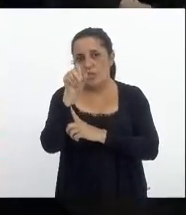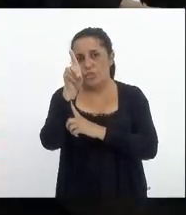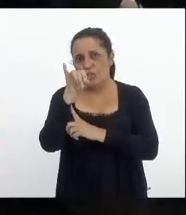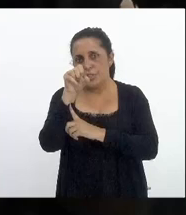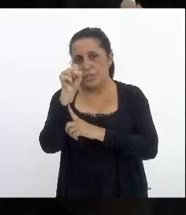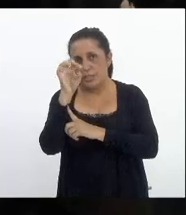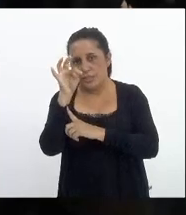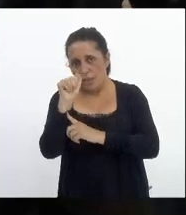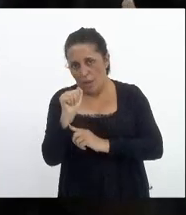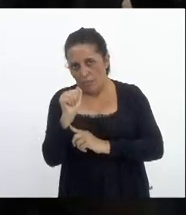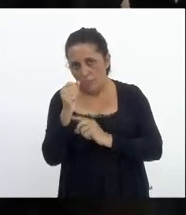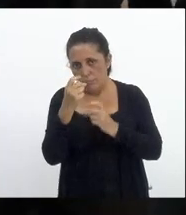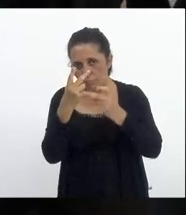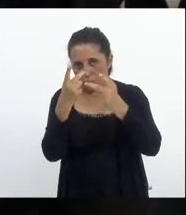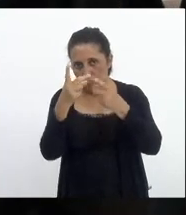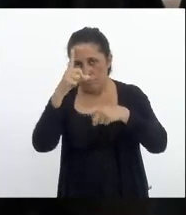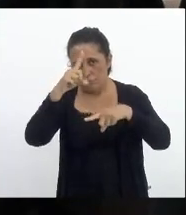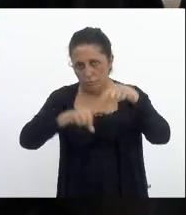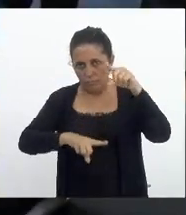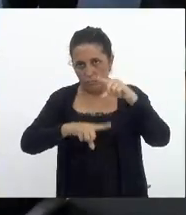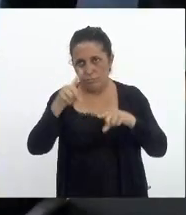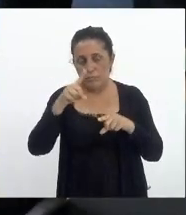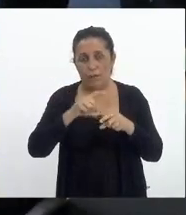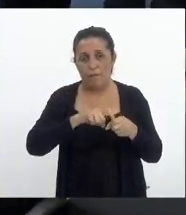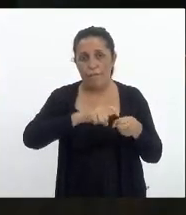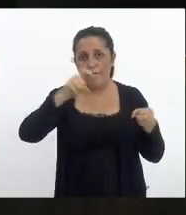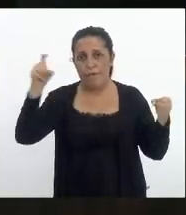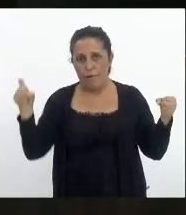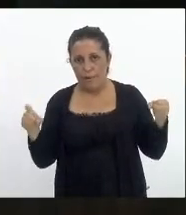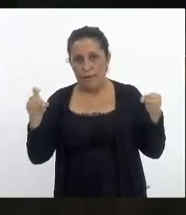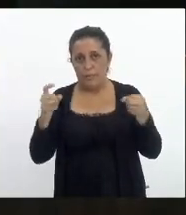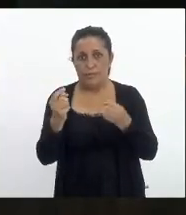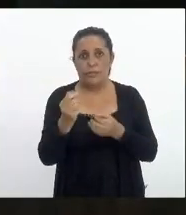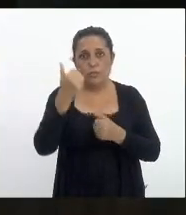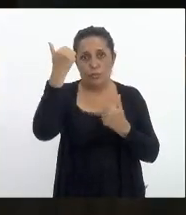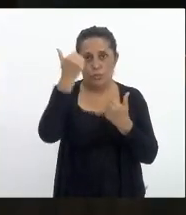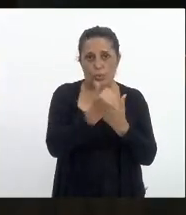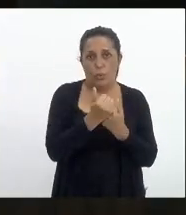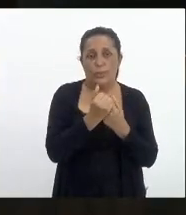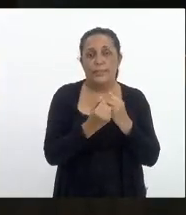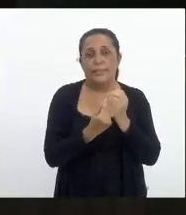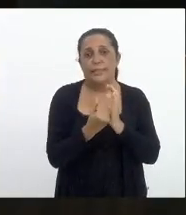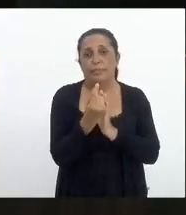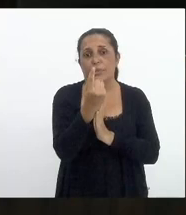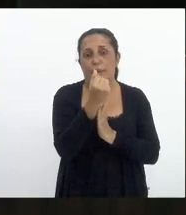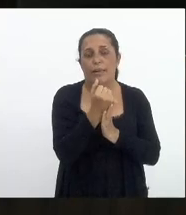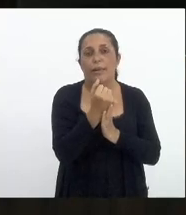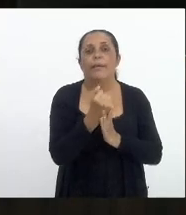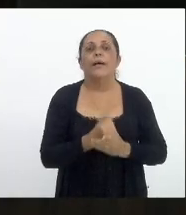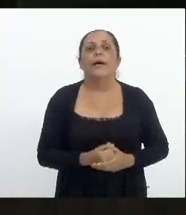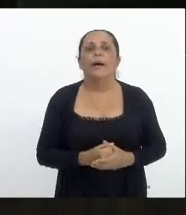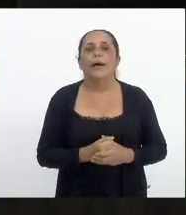está fora da substituição tributária pela comissão de orçamento deputado Márcio Canella